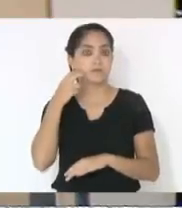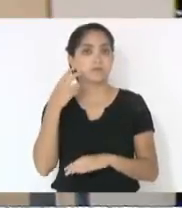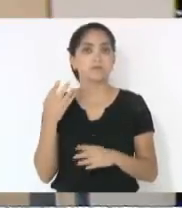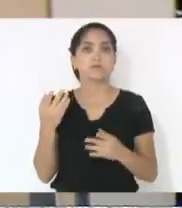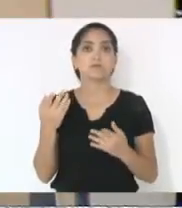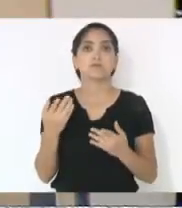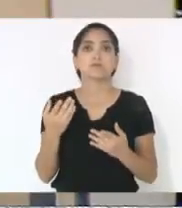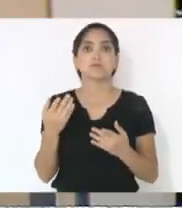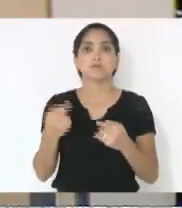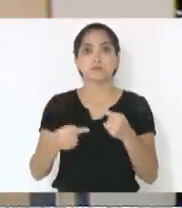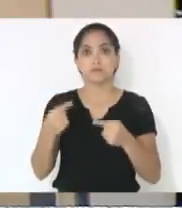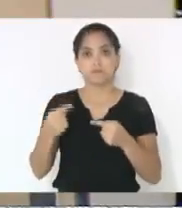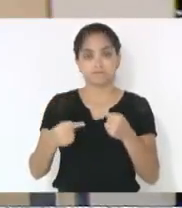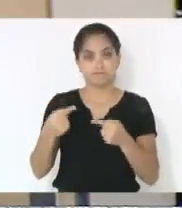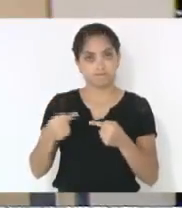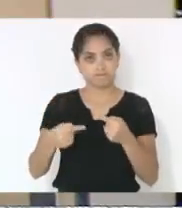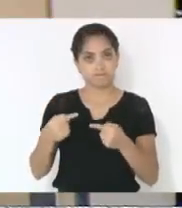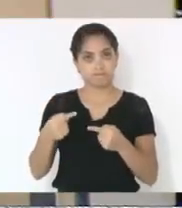debate,